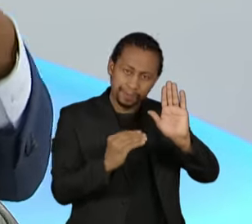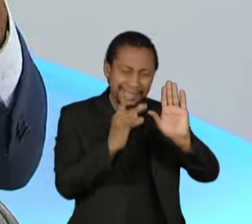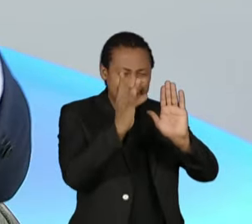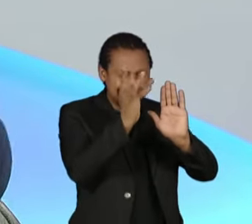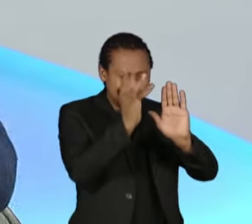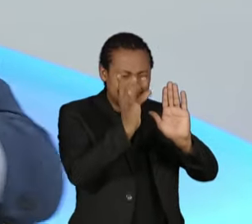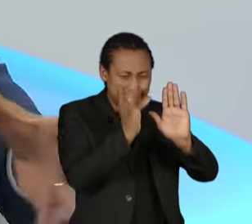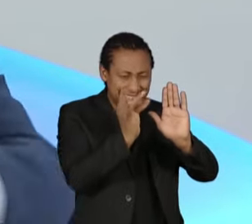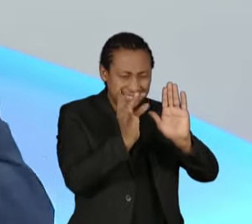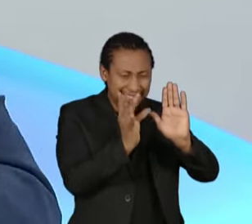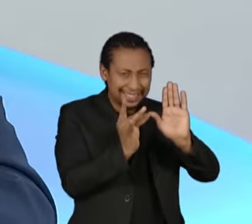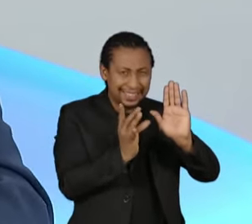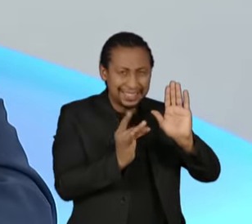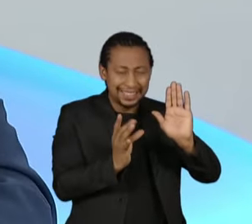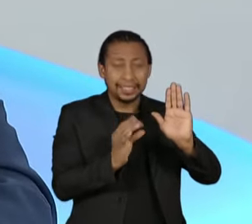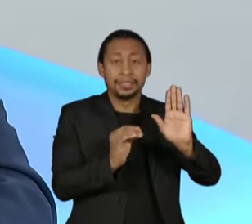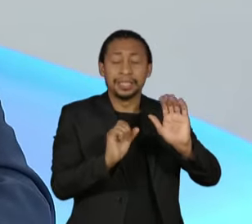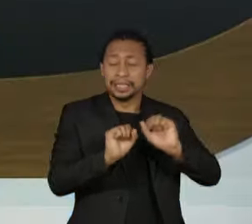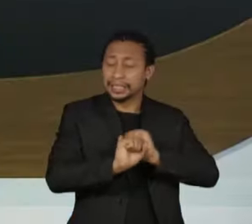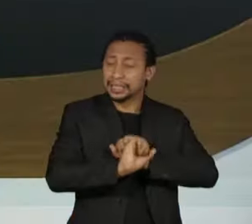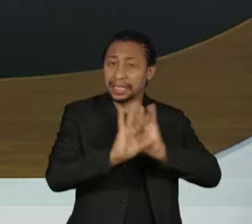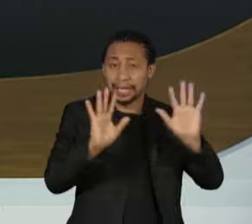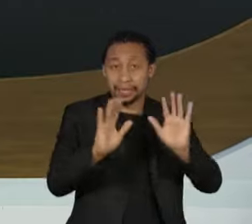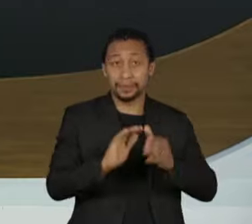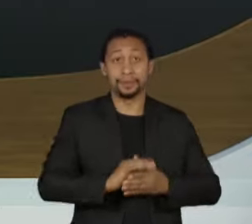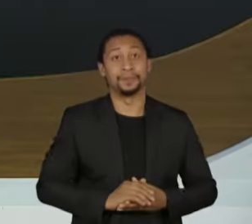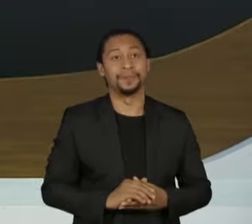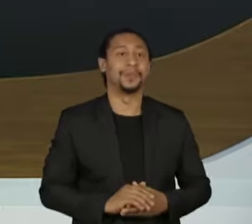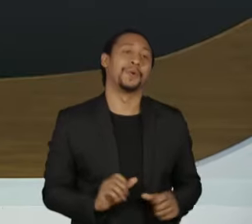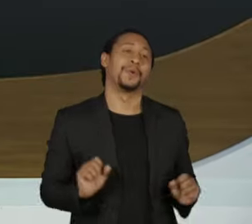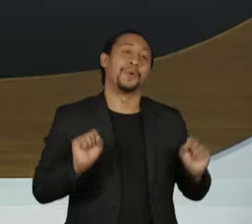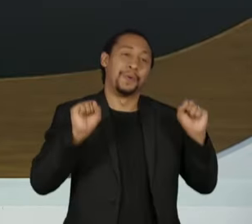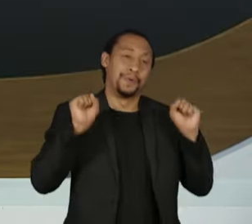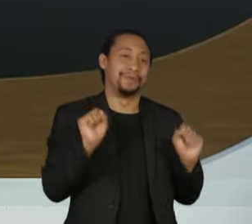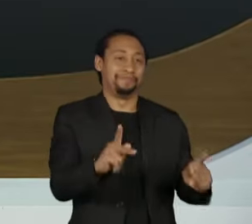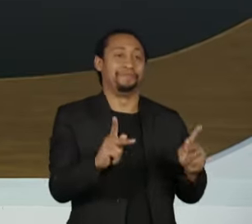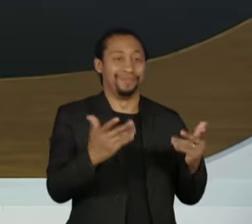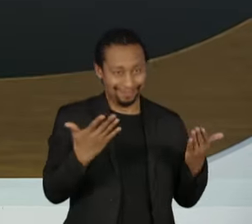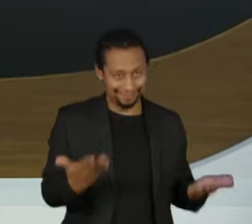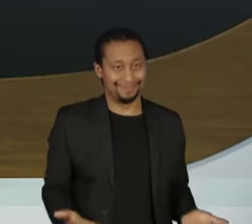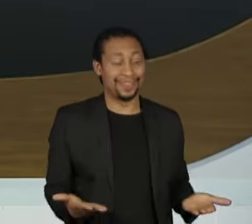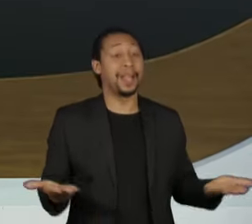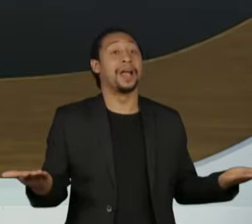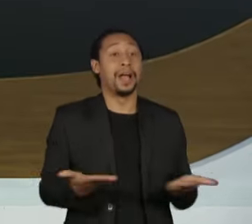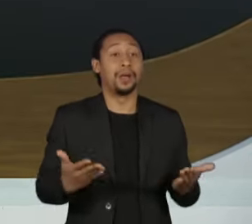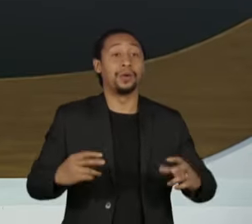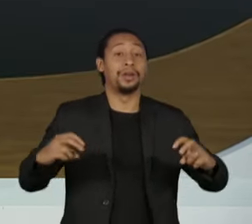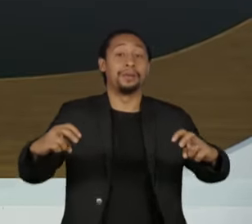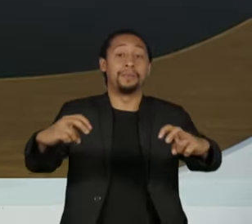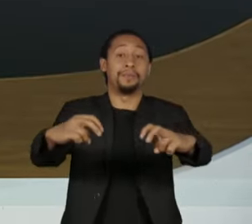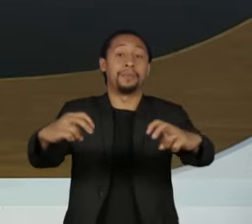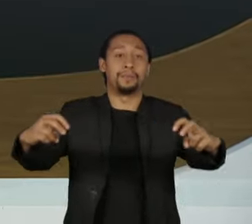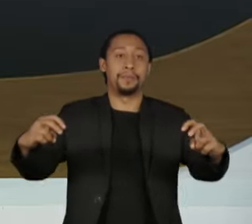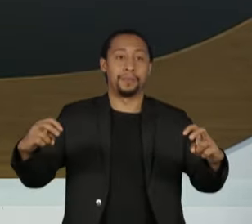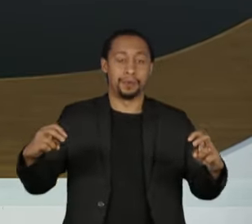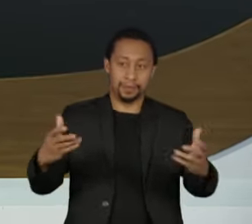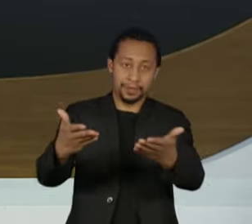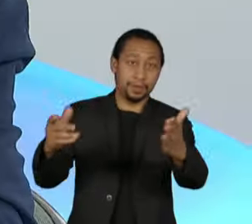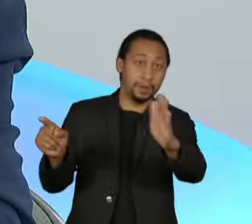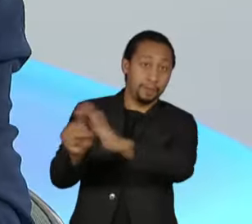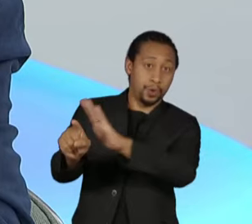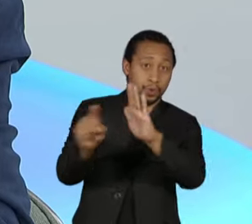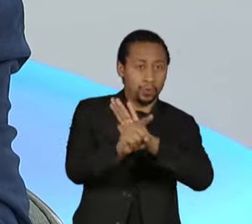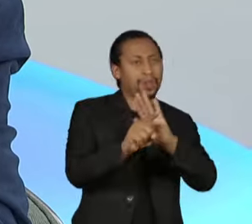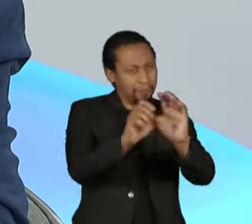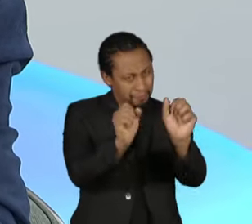centavo, de forma muito transparência. Tá certo. Eu vou passar a bola então para os meus colegas, pedir só para o senhor encurtar um pouco para a gente